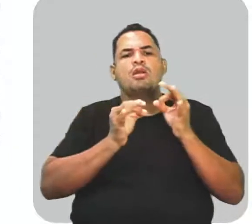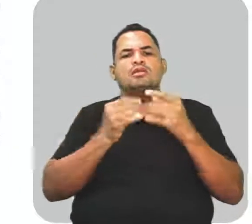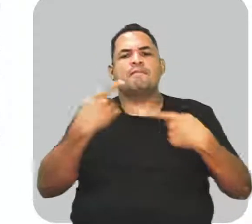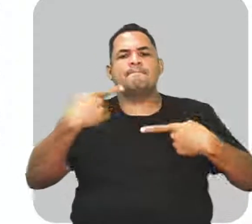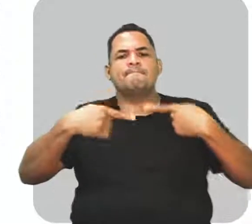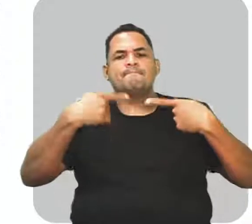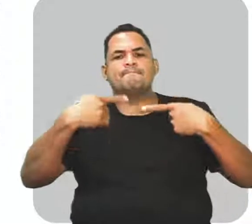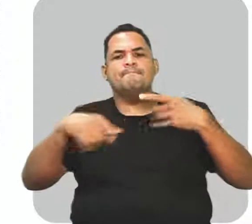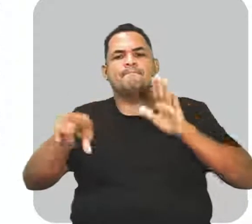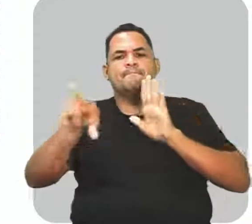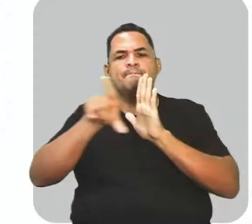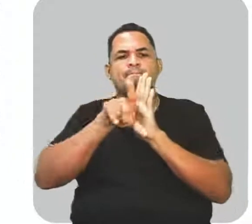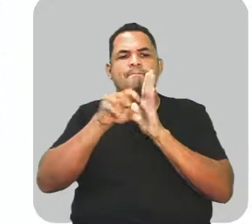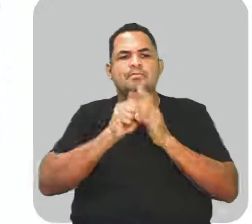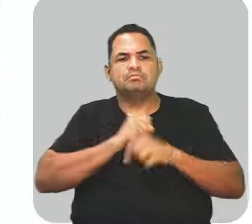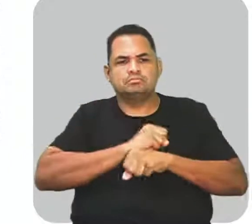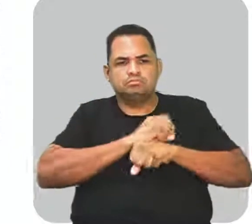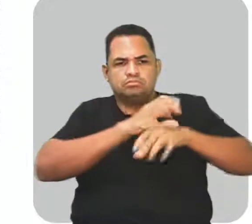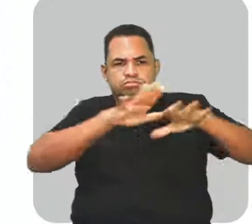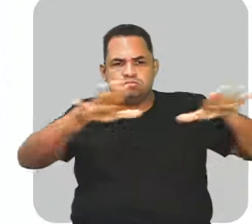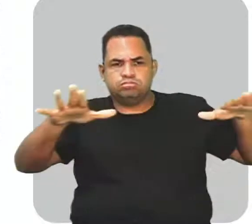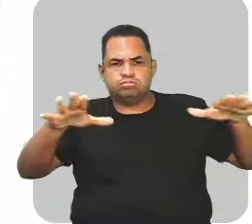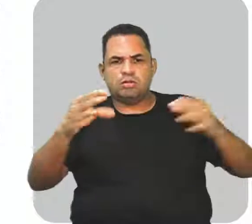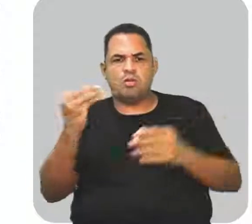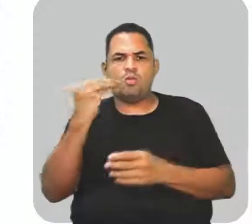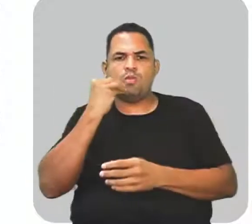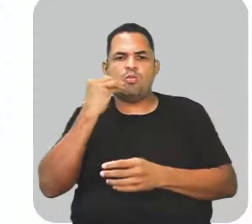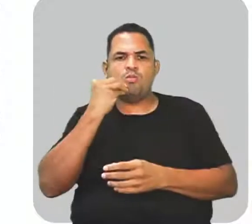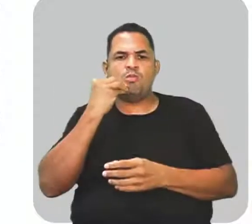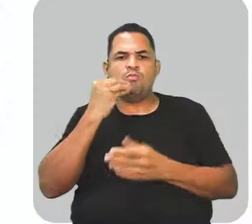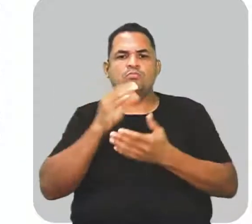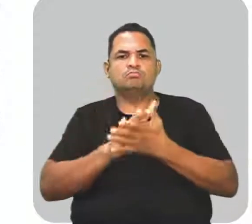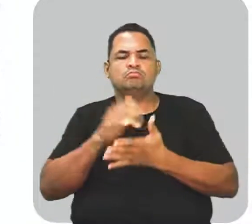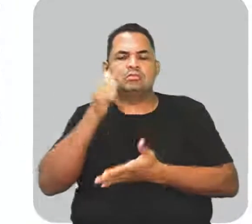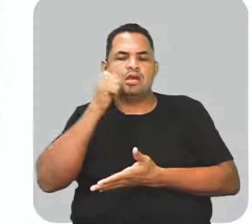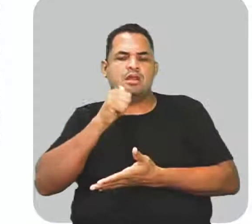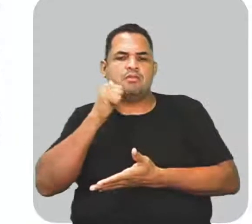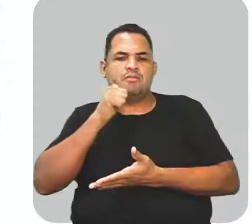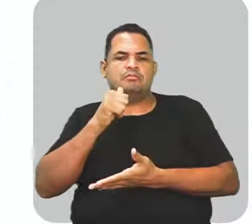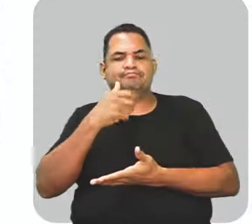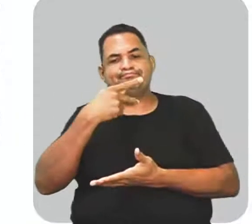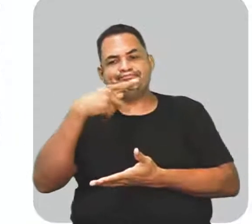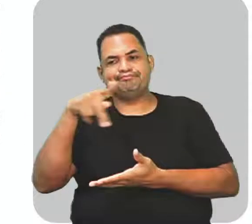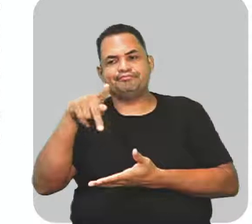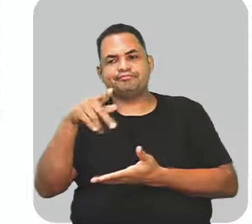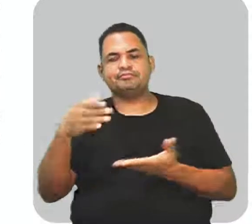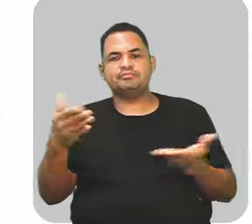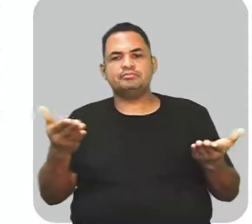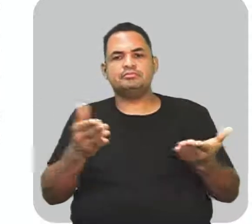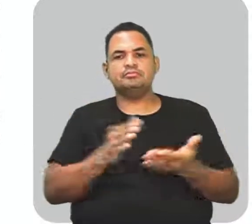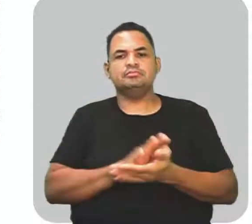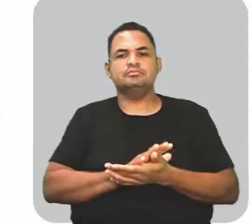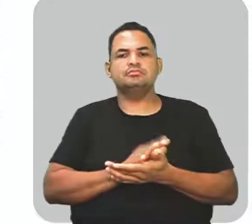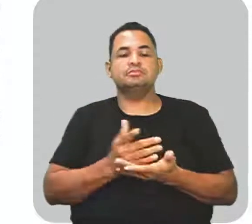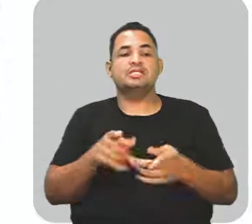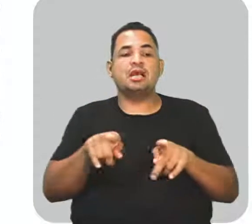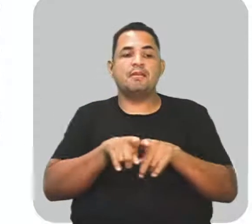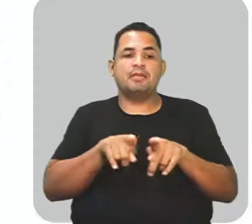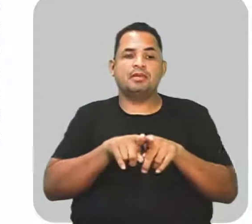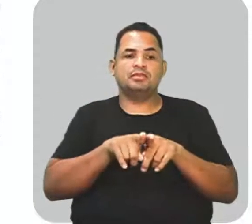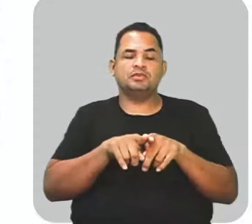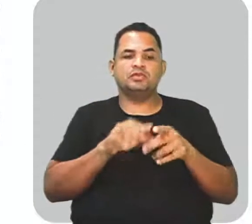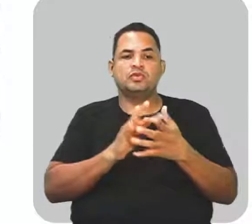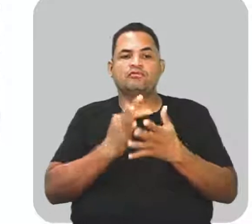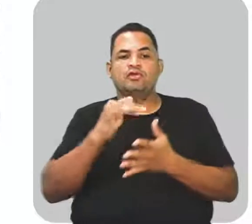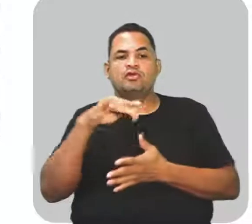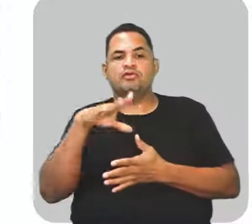políticas e leis para a expansão de oportunidades destinadas às mulheres. Além disso, como